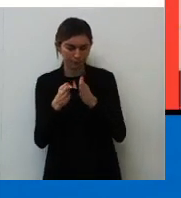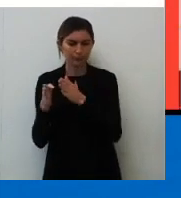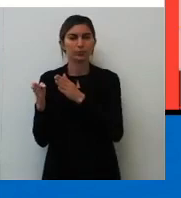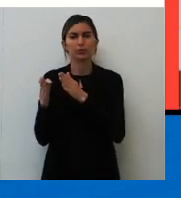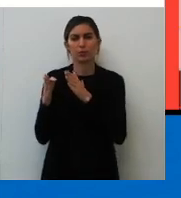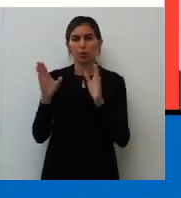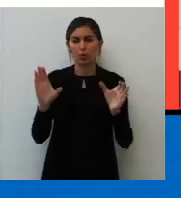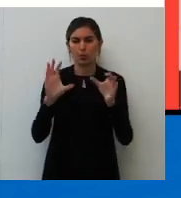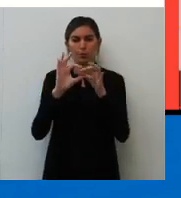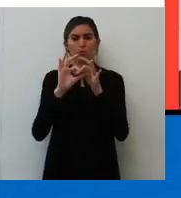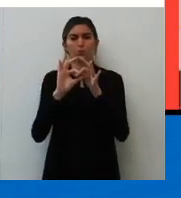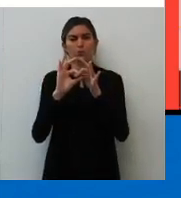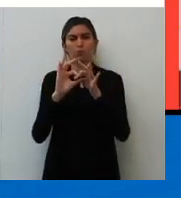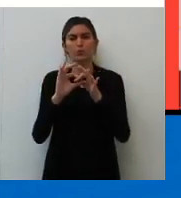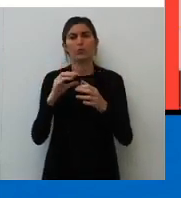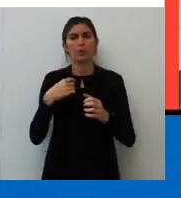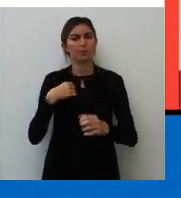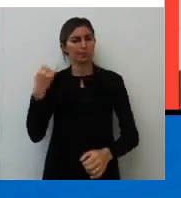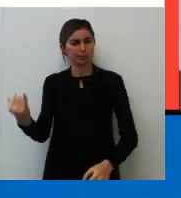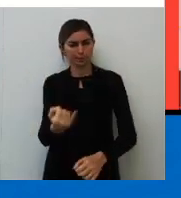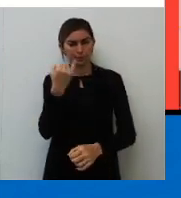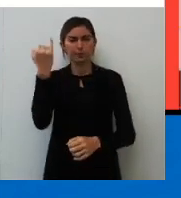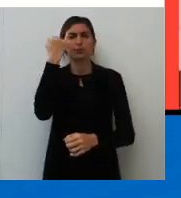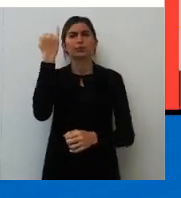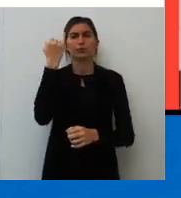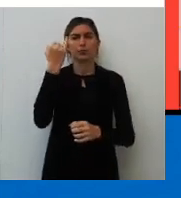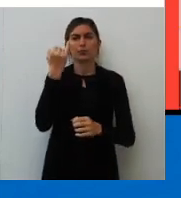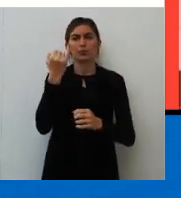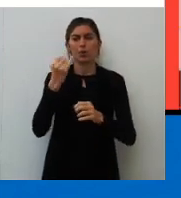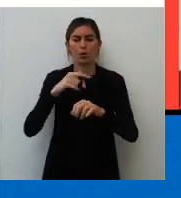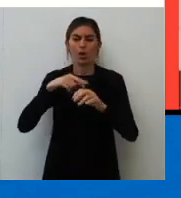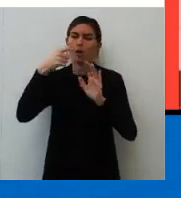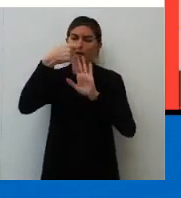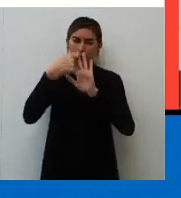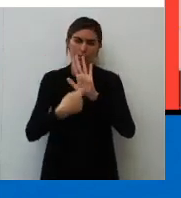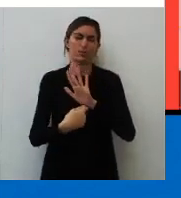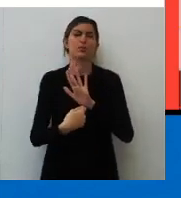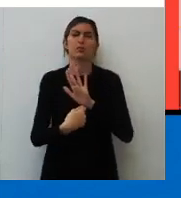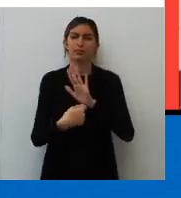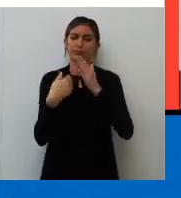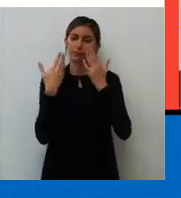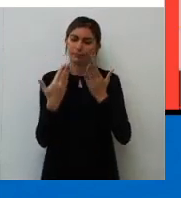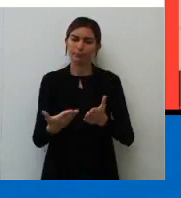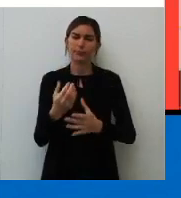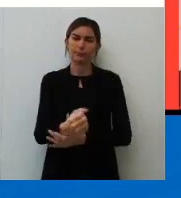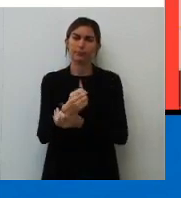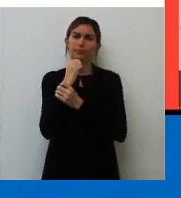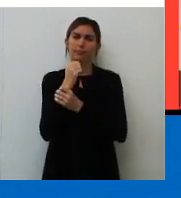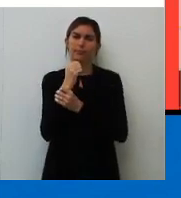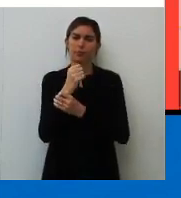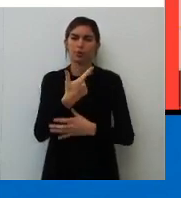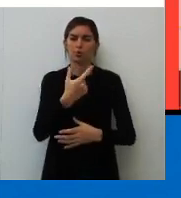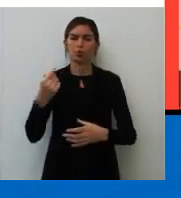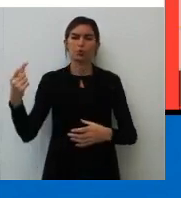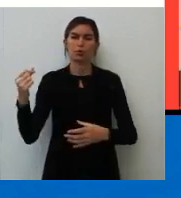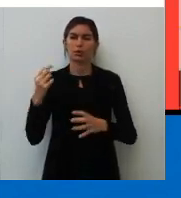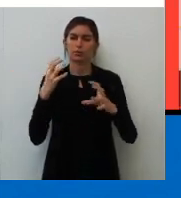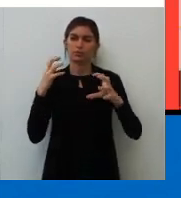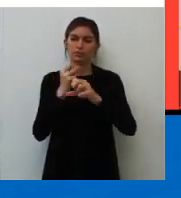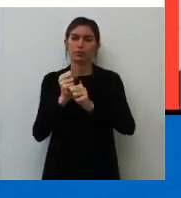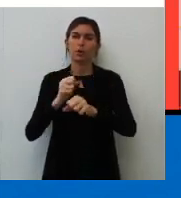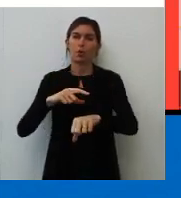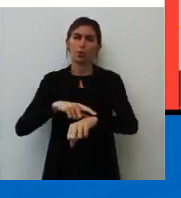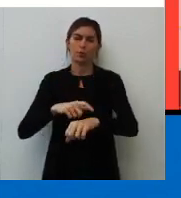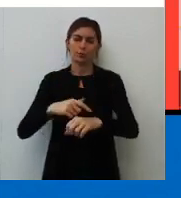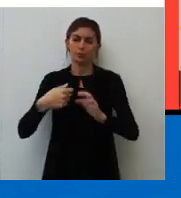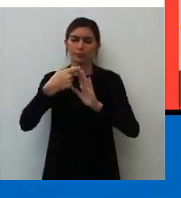coesiva, ela é fundamental pra hora da nossa redação. É isso que faz garantir, gente, 200 pontos na